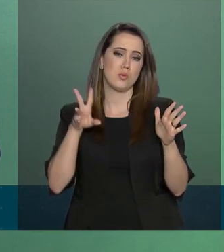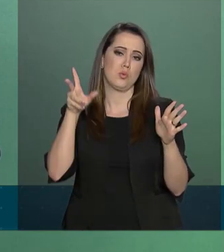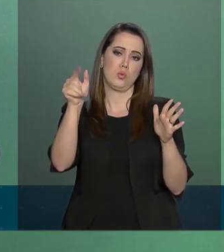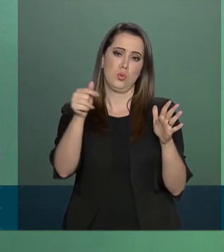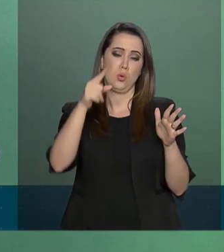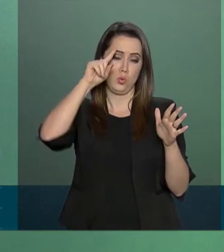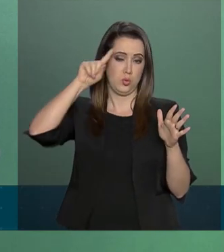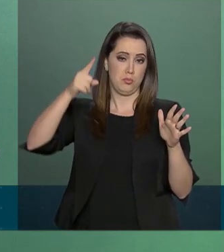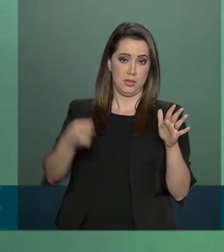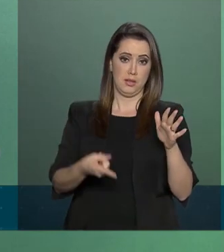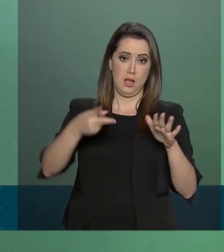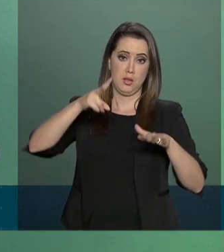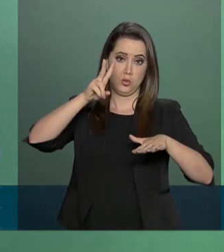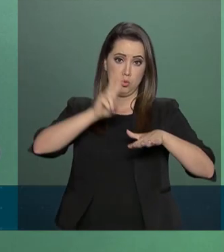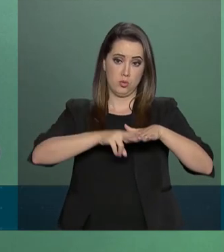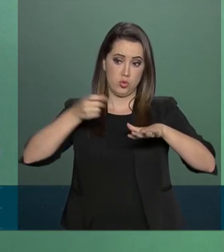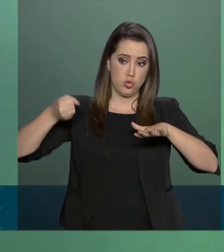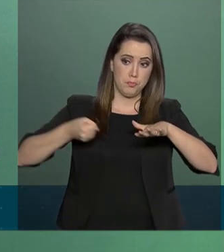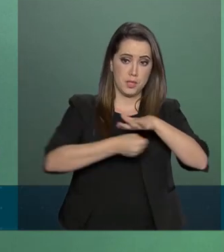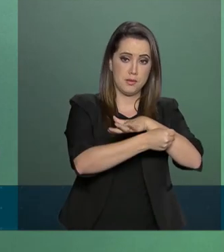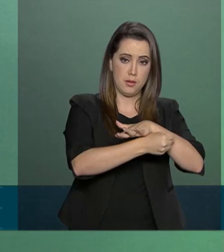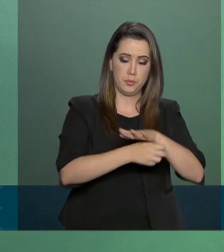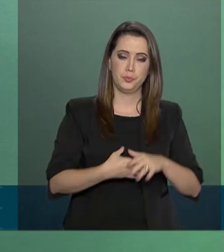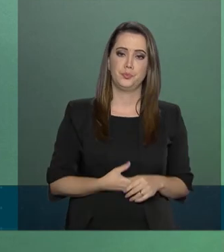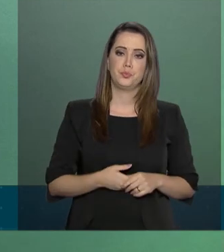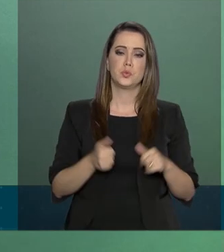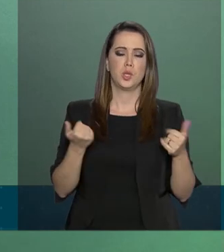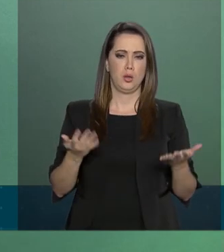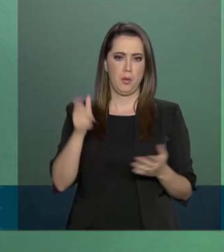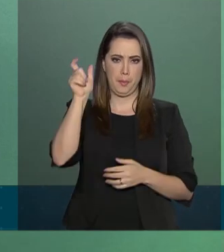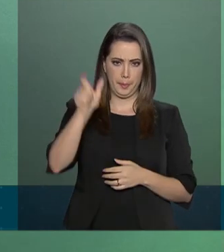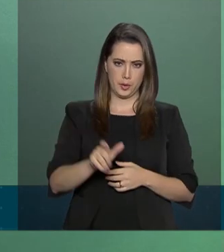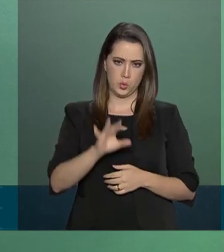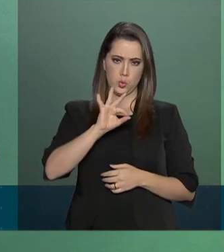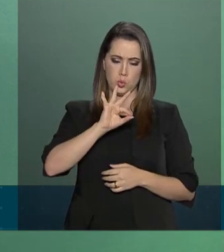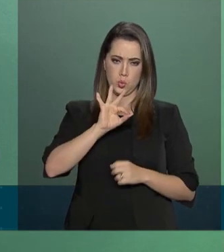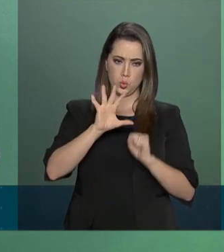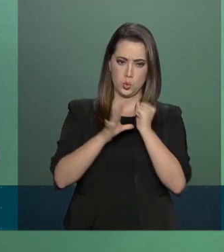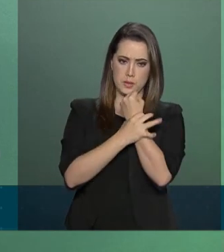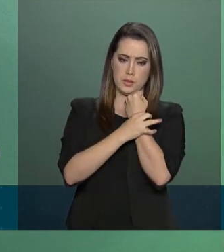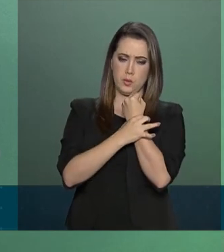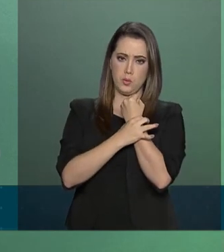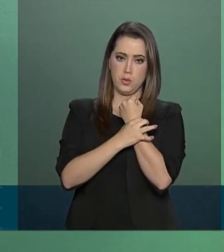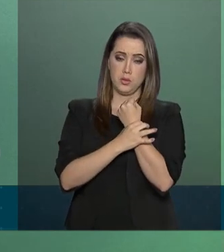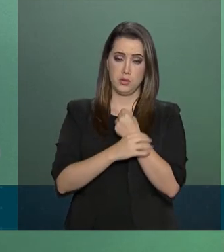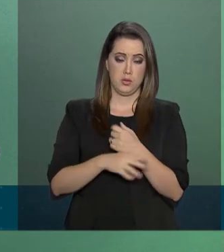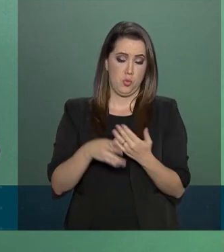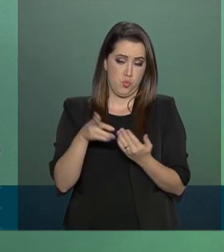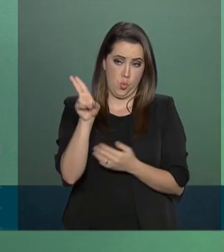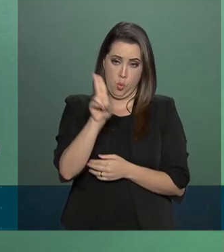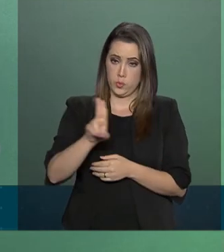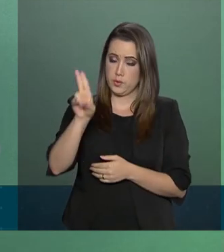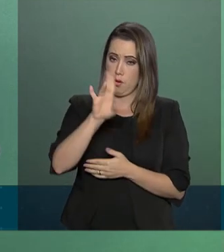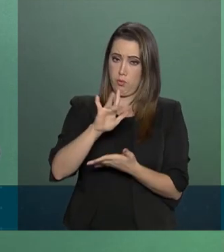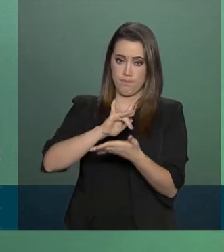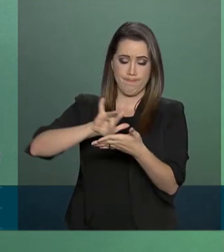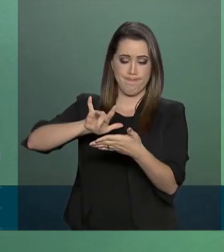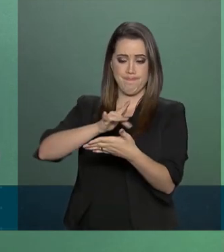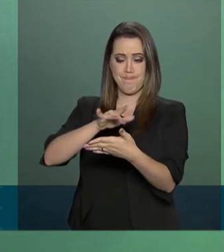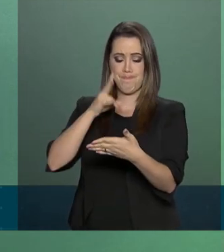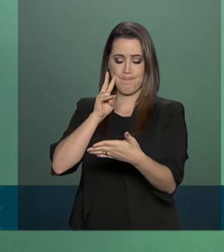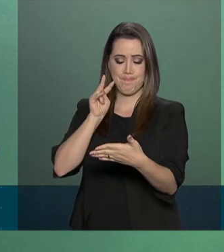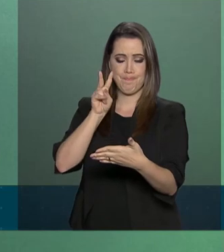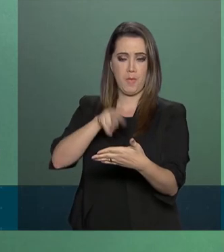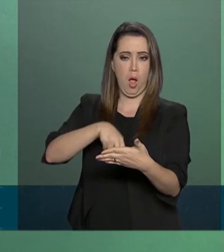aplicativo, o agente de segurança de posse de um celular poderá ter